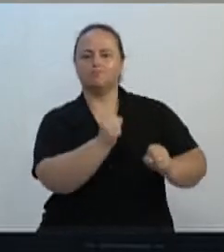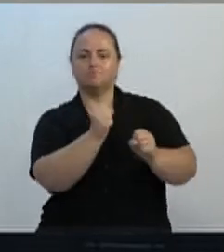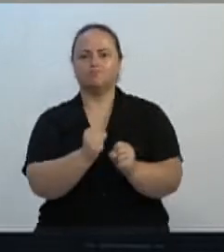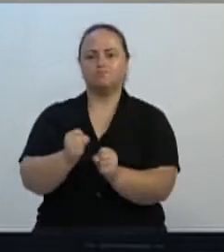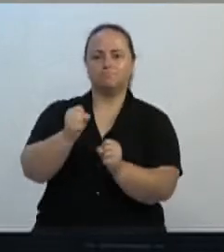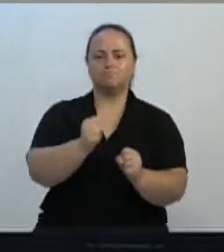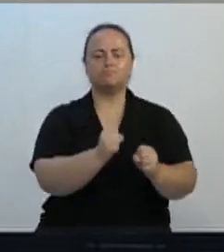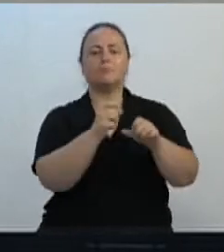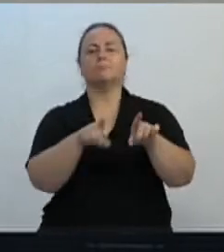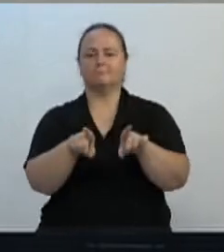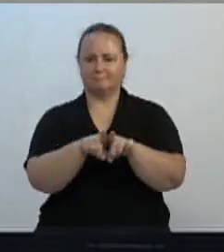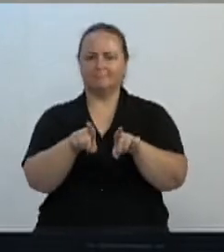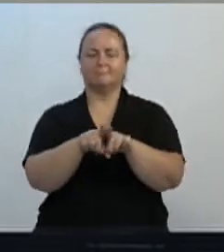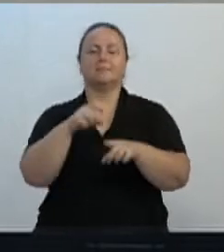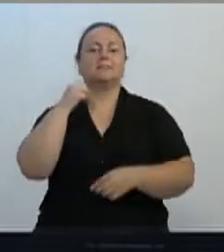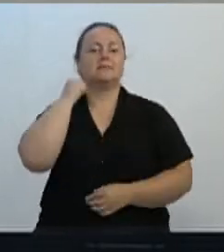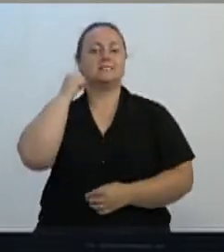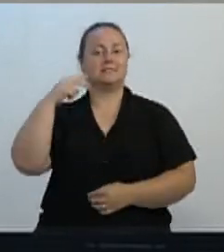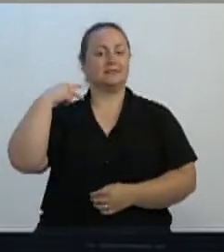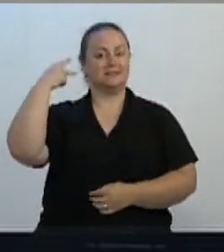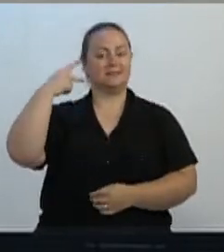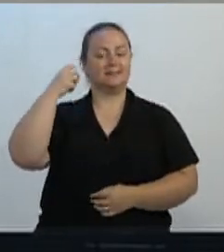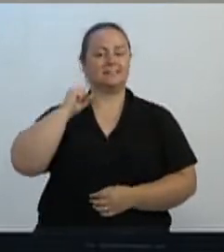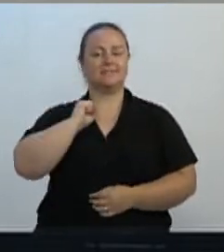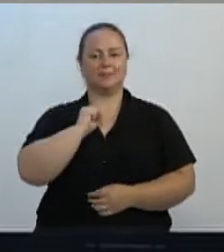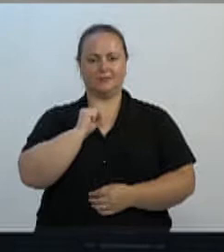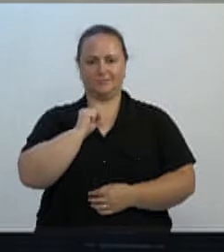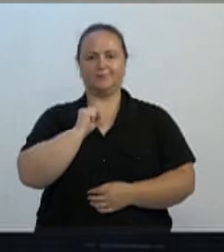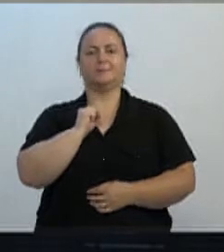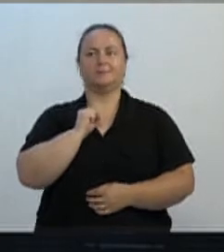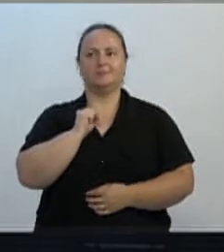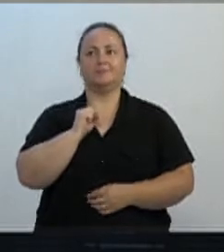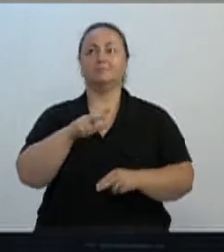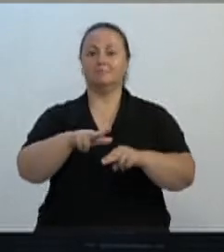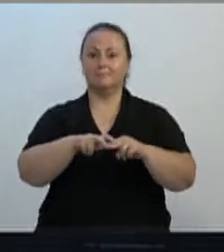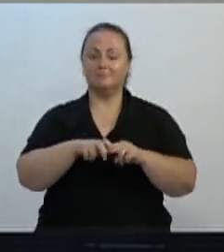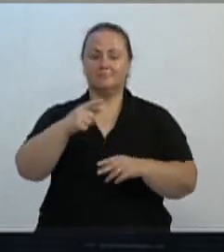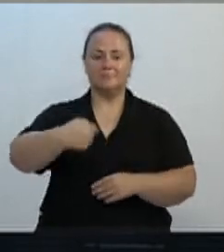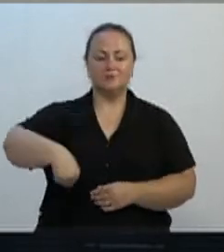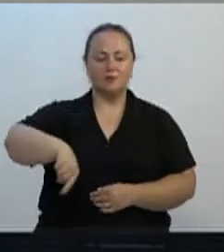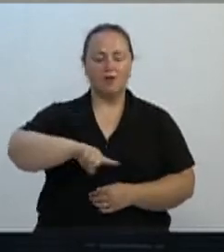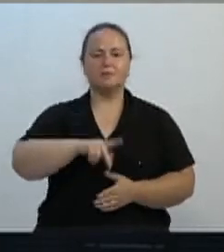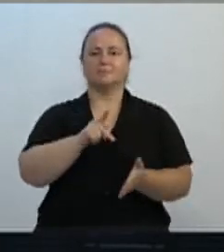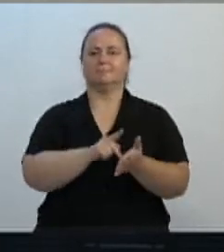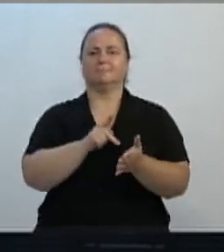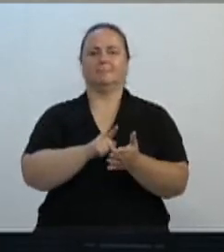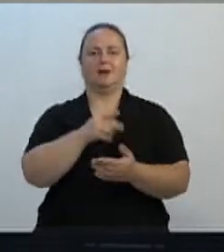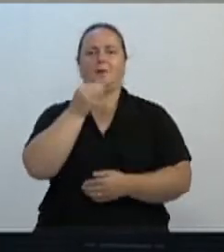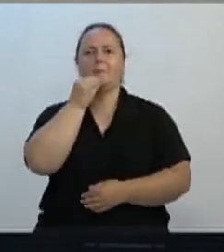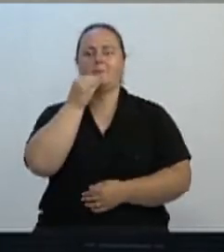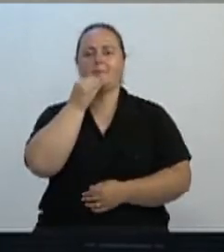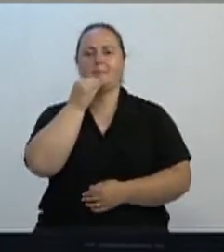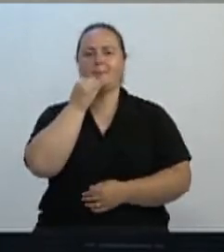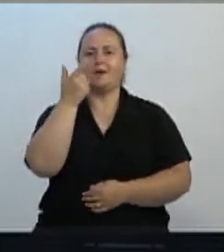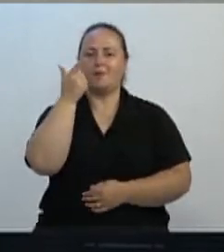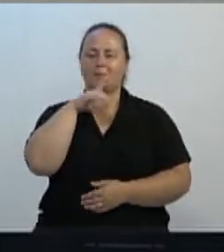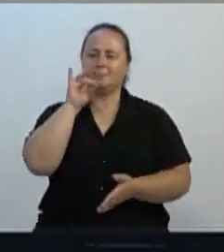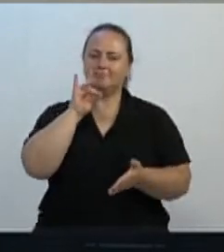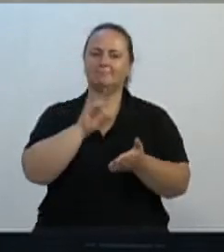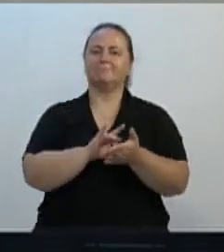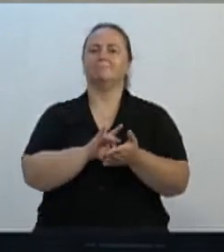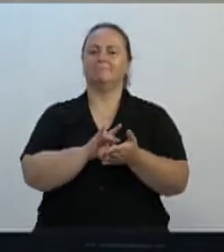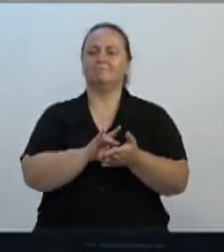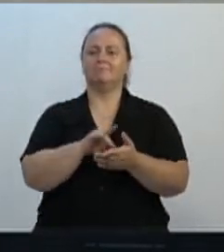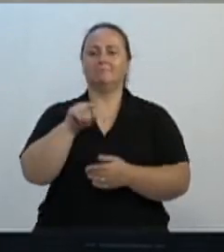vereador Silvio Zimmermann. Então, nós temos aqui a oportunidade, já tivemos algumas oportunidades em que o vereador traz aqui